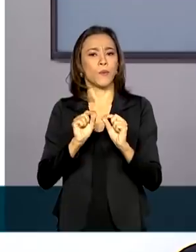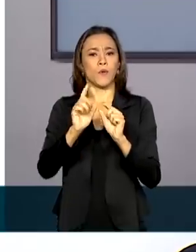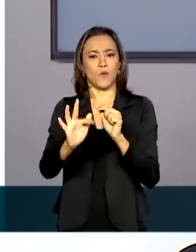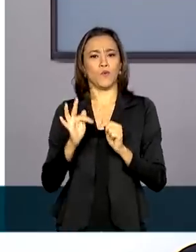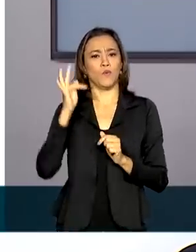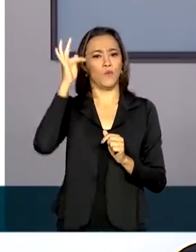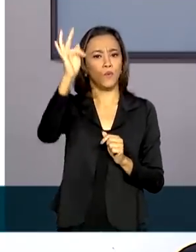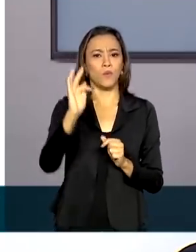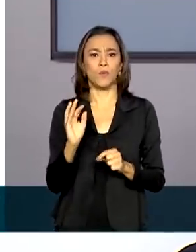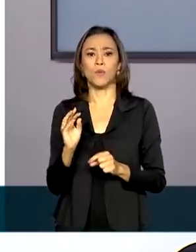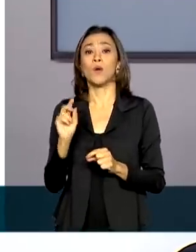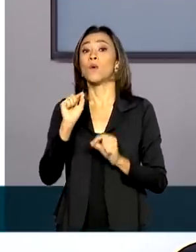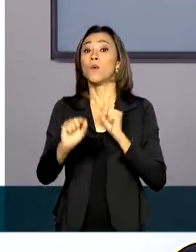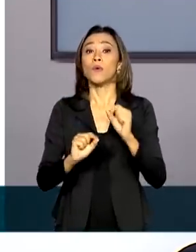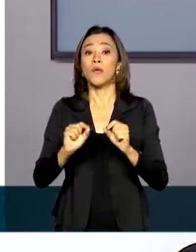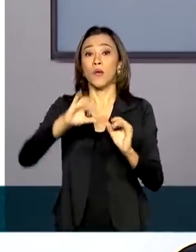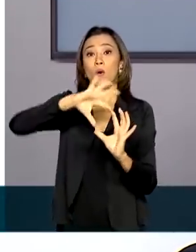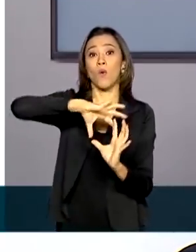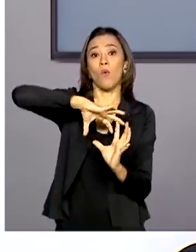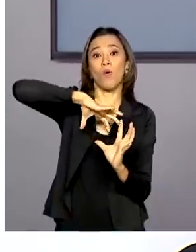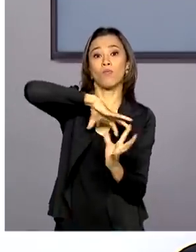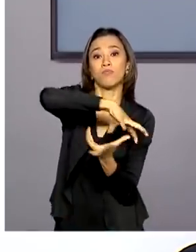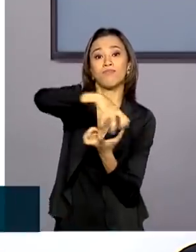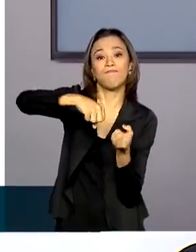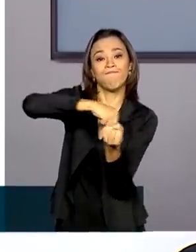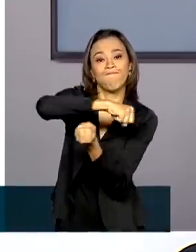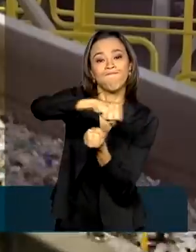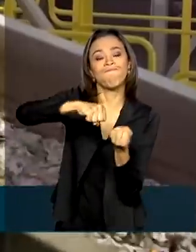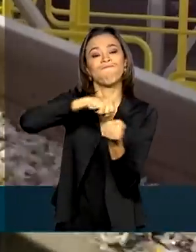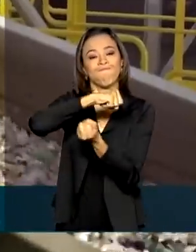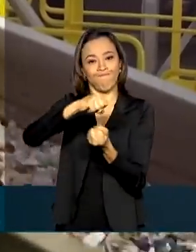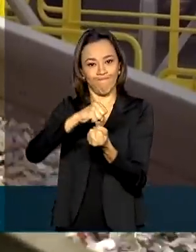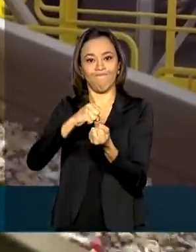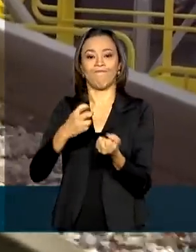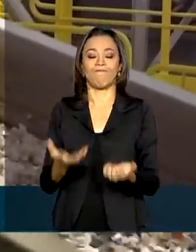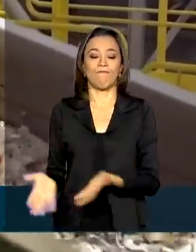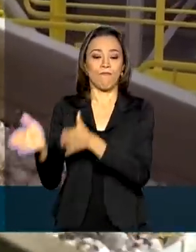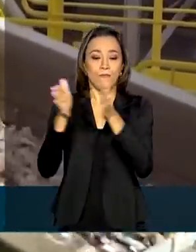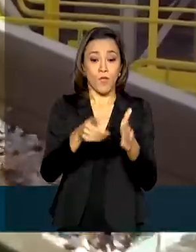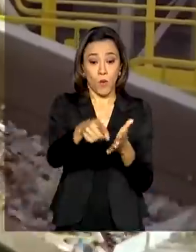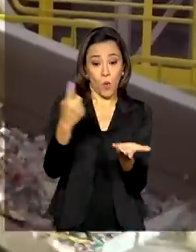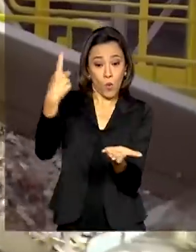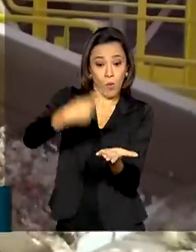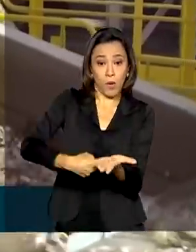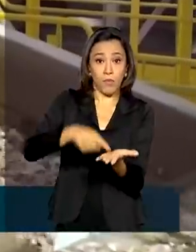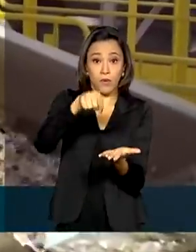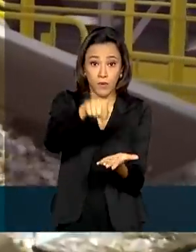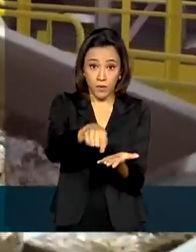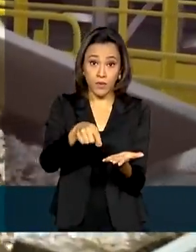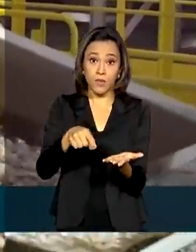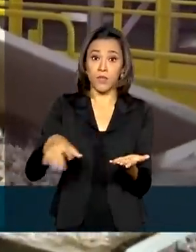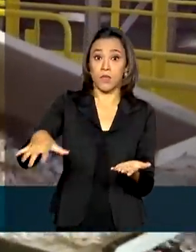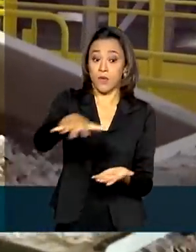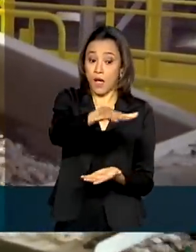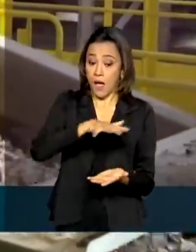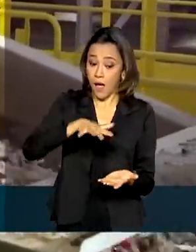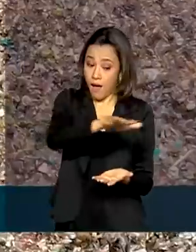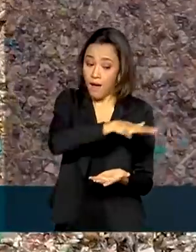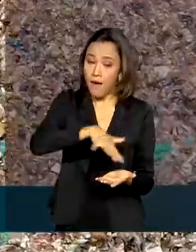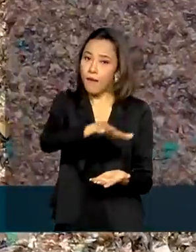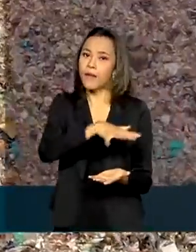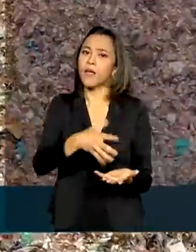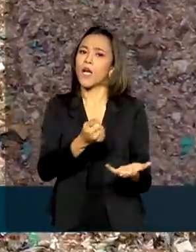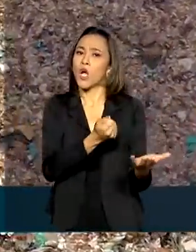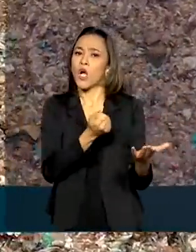sustentável baseada na economia circular. Com acordo, o setor assume o compromisso de garantir o valor de